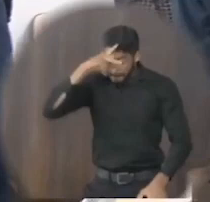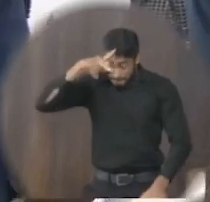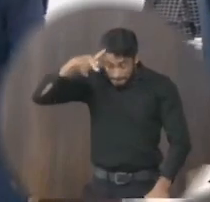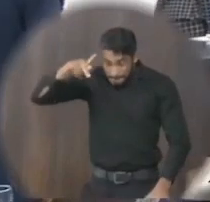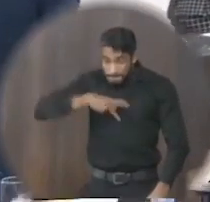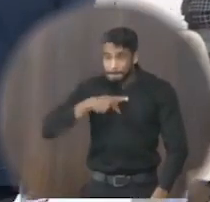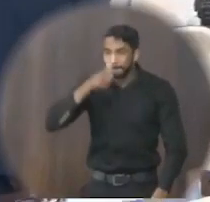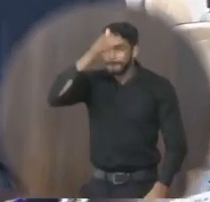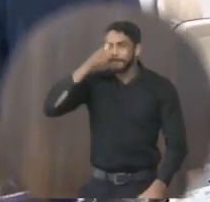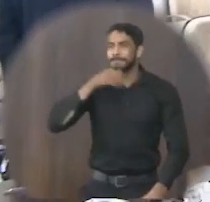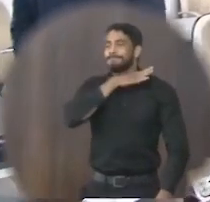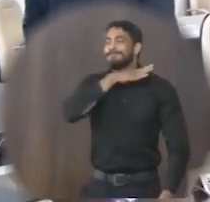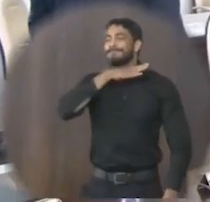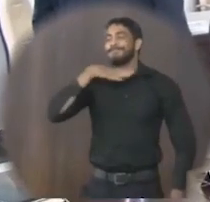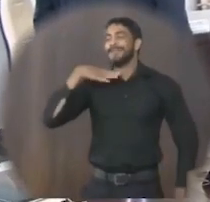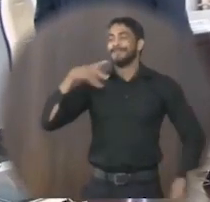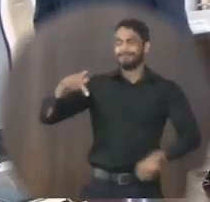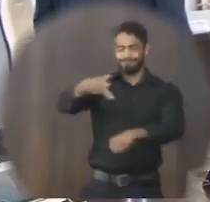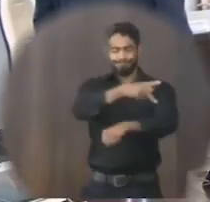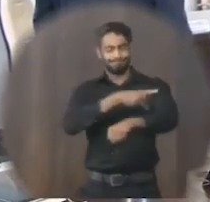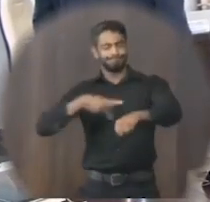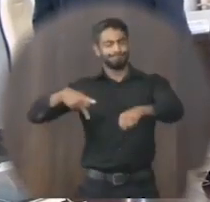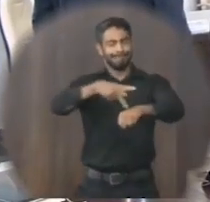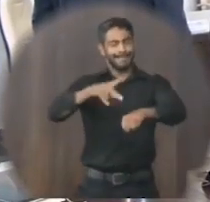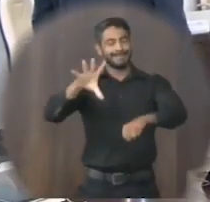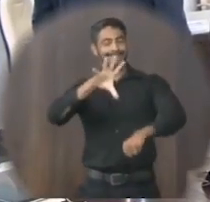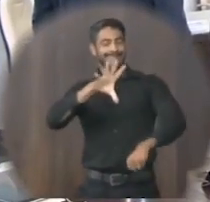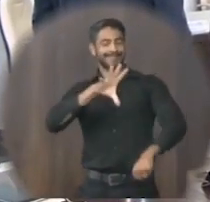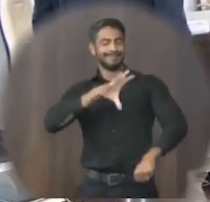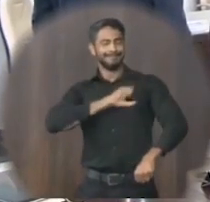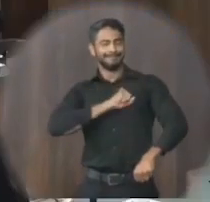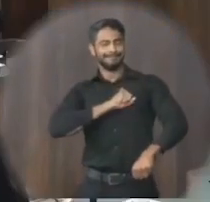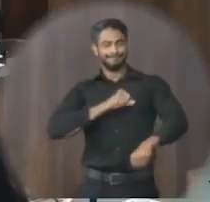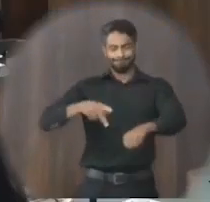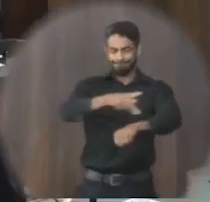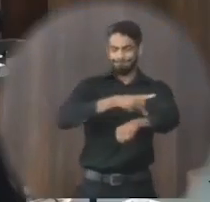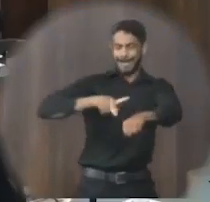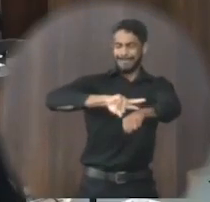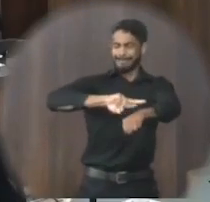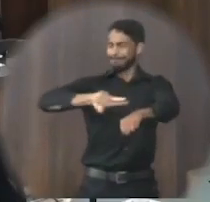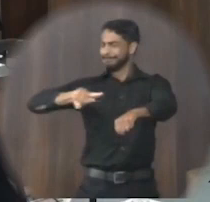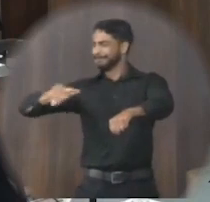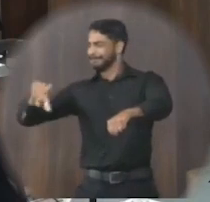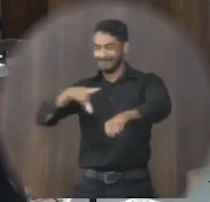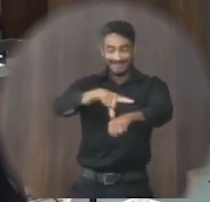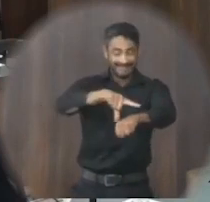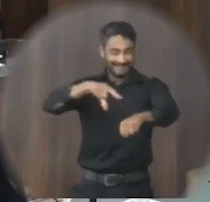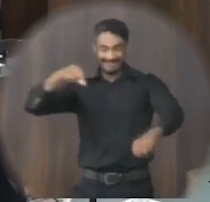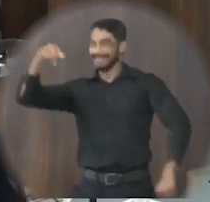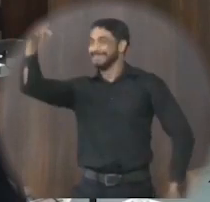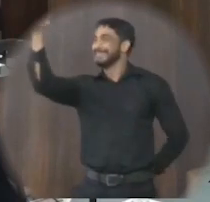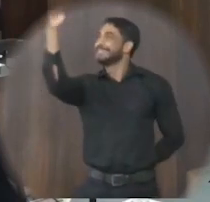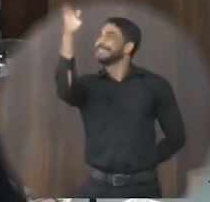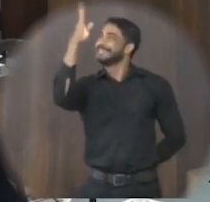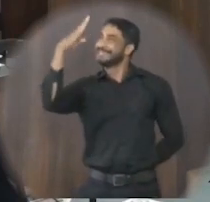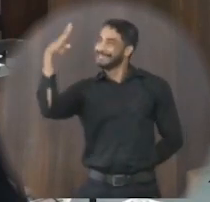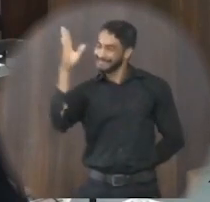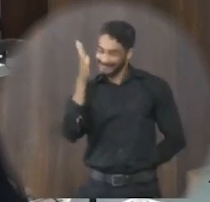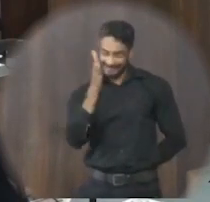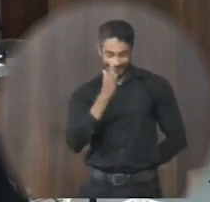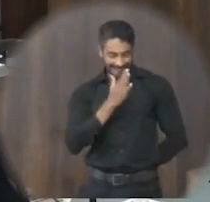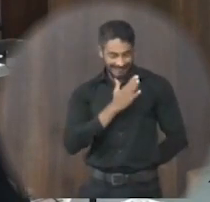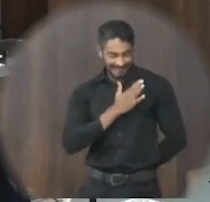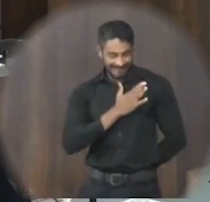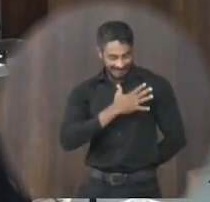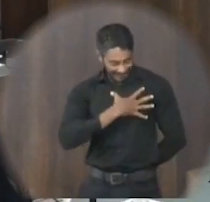Ninguém me entende agora A própria morte será volada Entre outras linhas do Brasil A